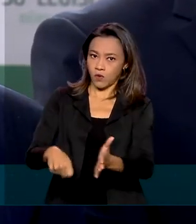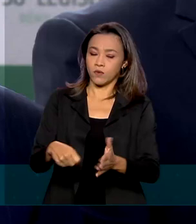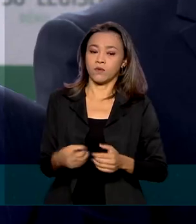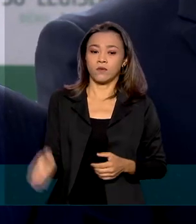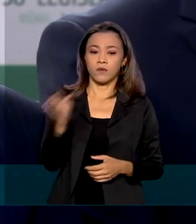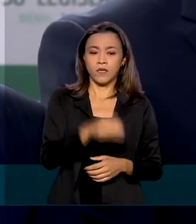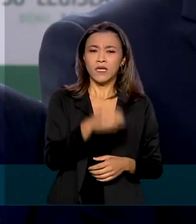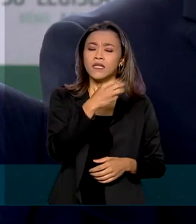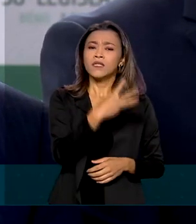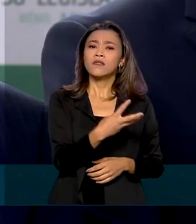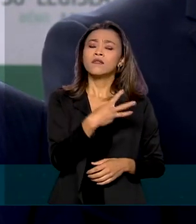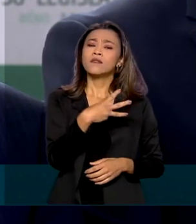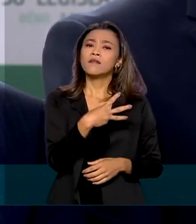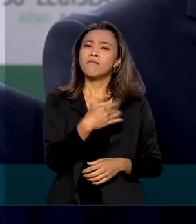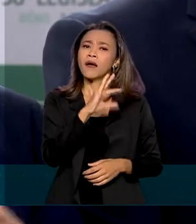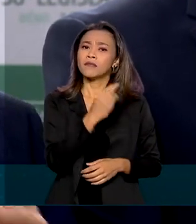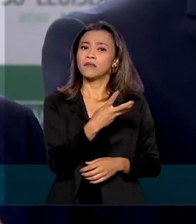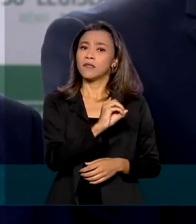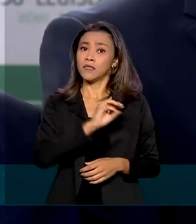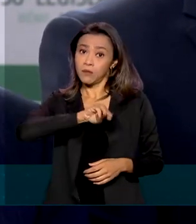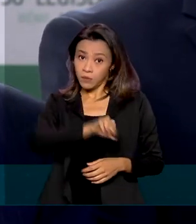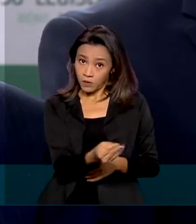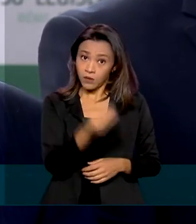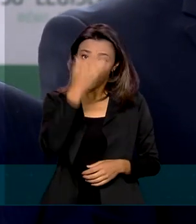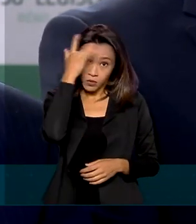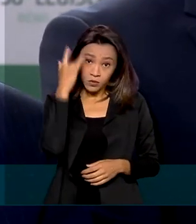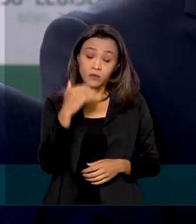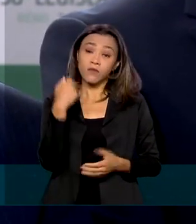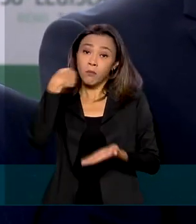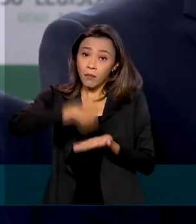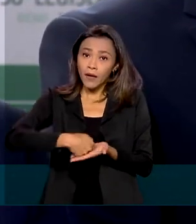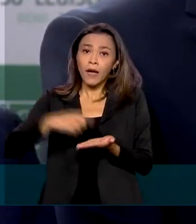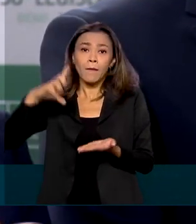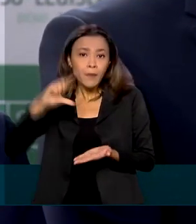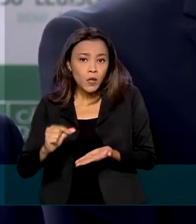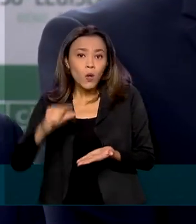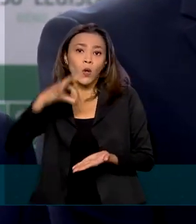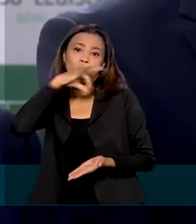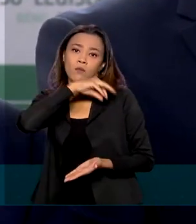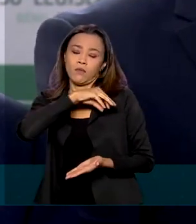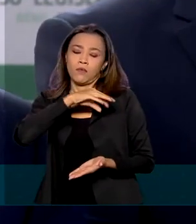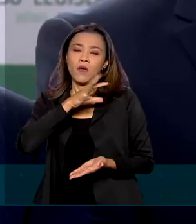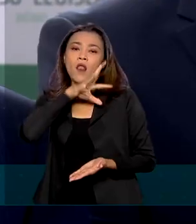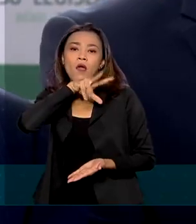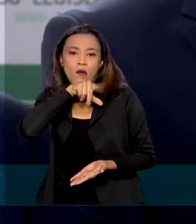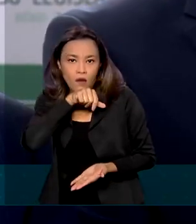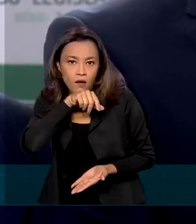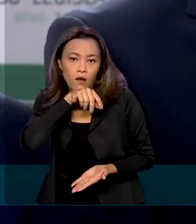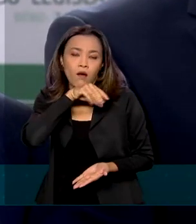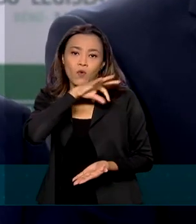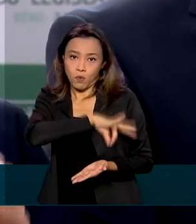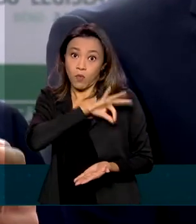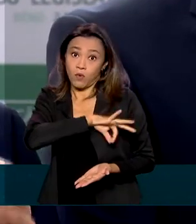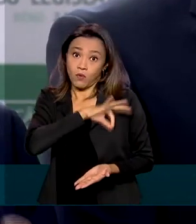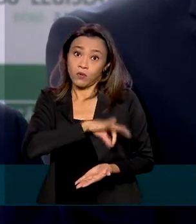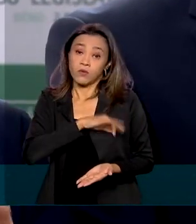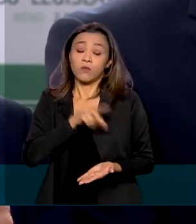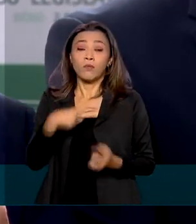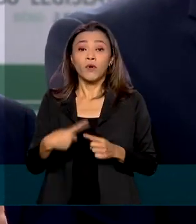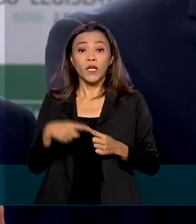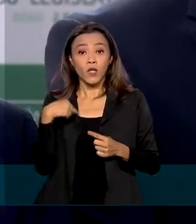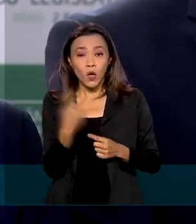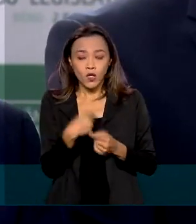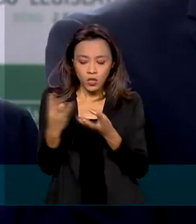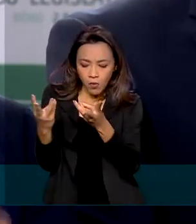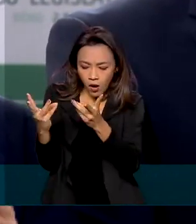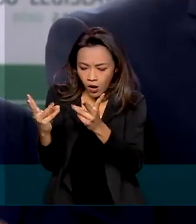assalariados pagarão menos imposto de renda porque pela primeira vez nós estamos tributando os ganhos